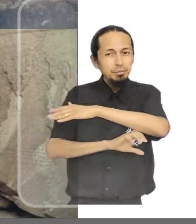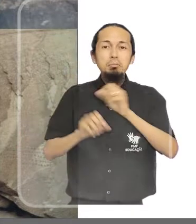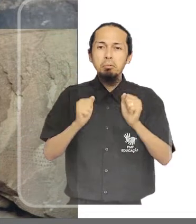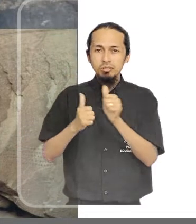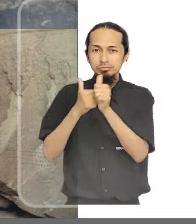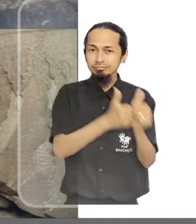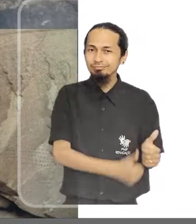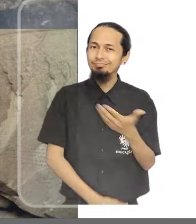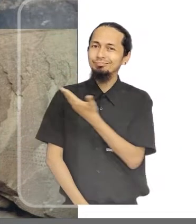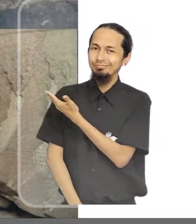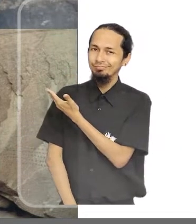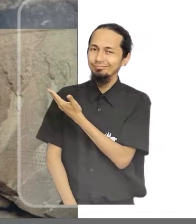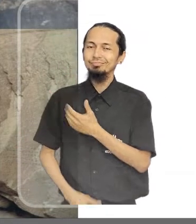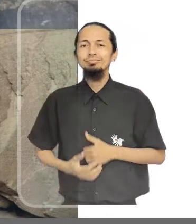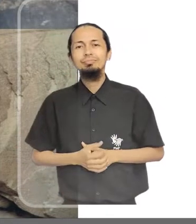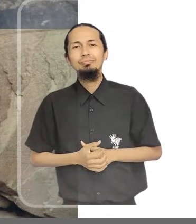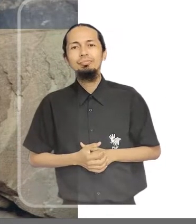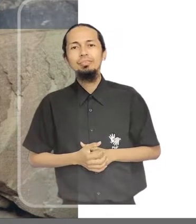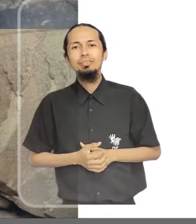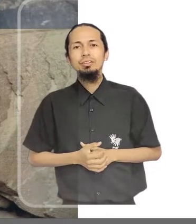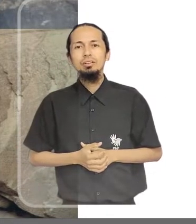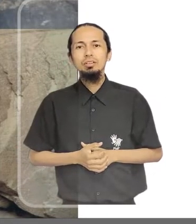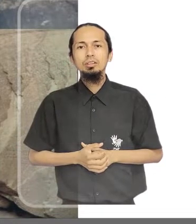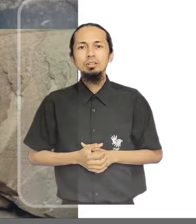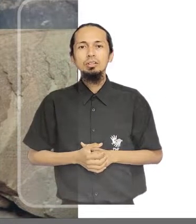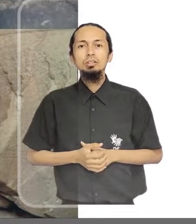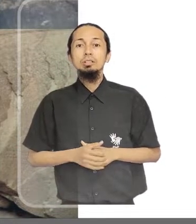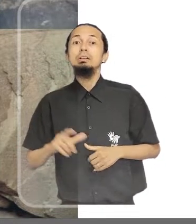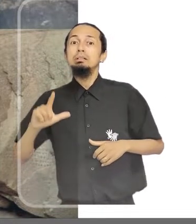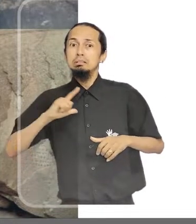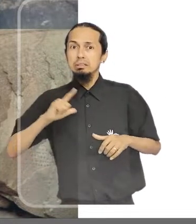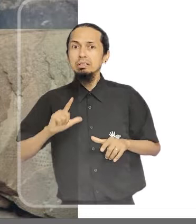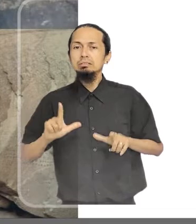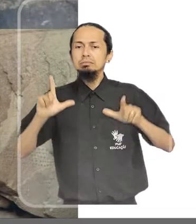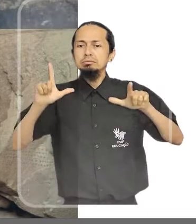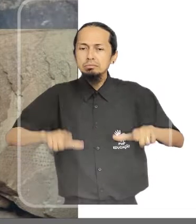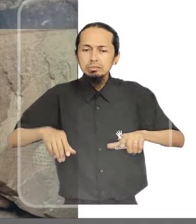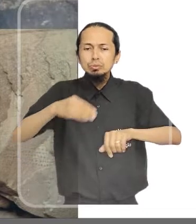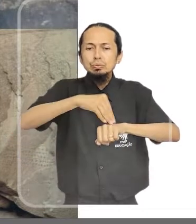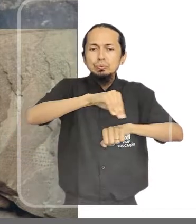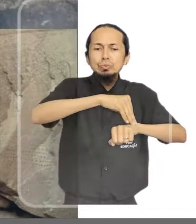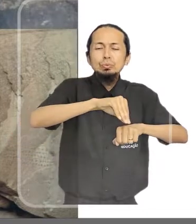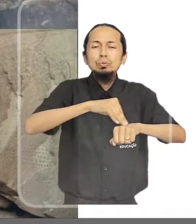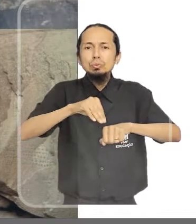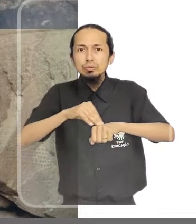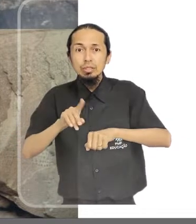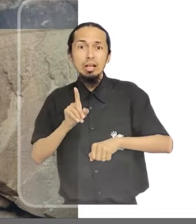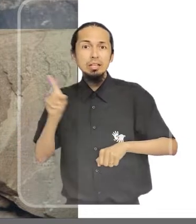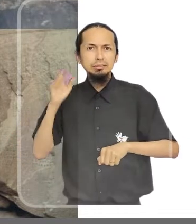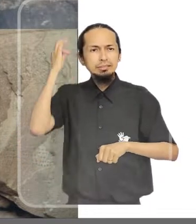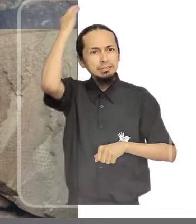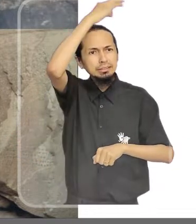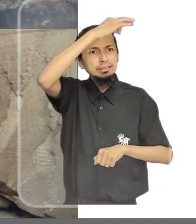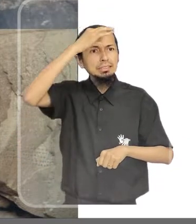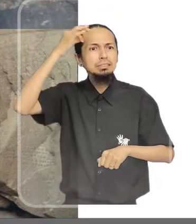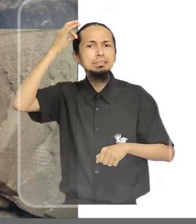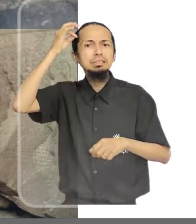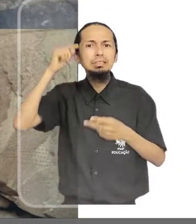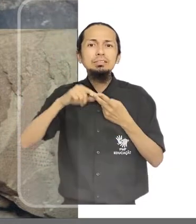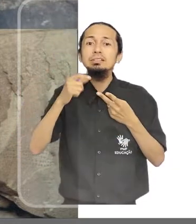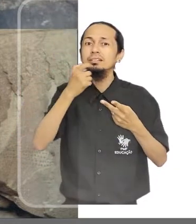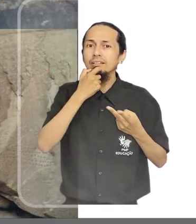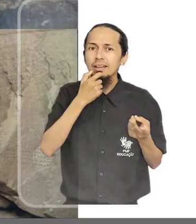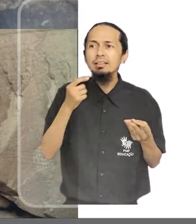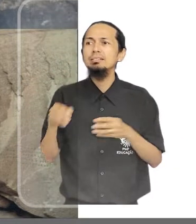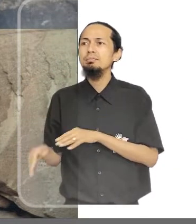acompanhar aí na tela. O distrito possui sítios arqueológicos em áreas como Costão do Santinho e Ingleses, além